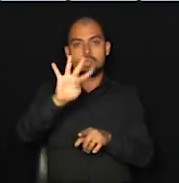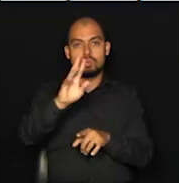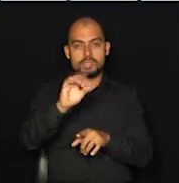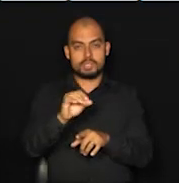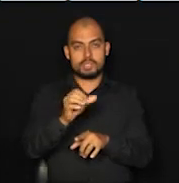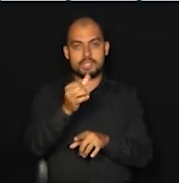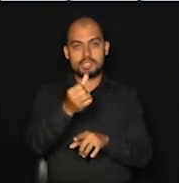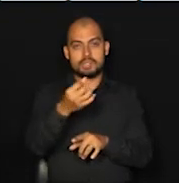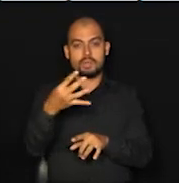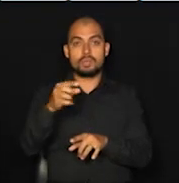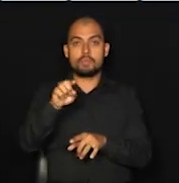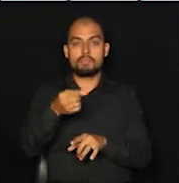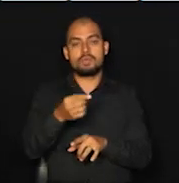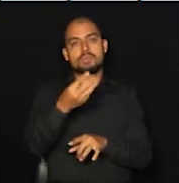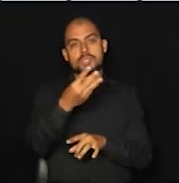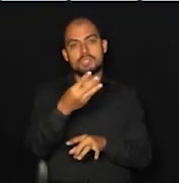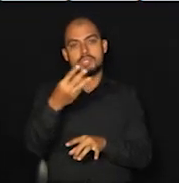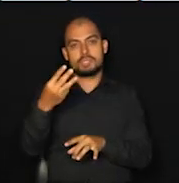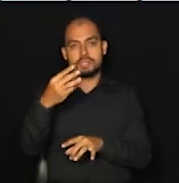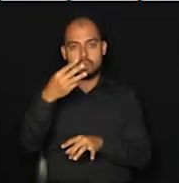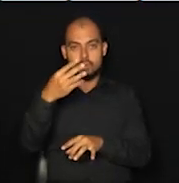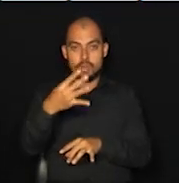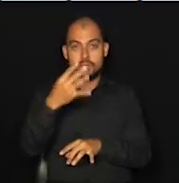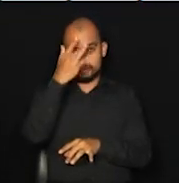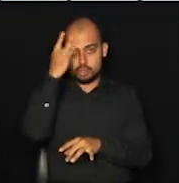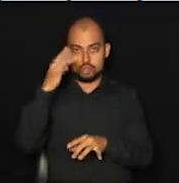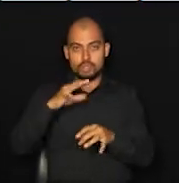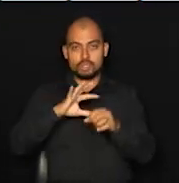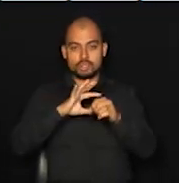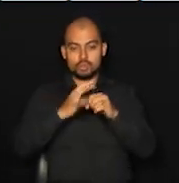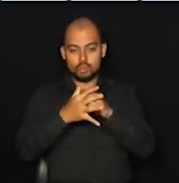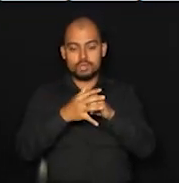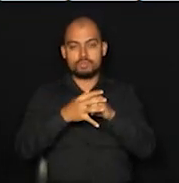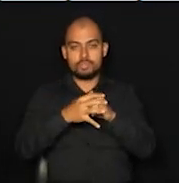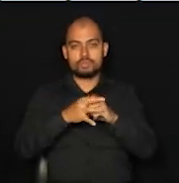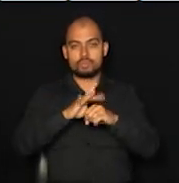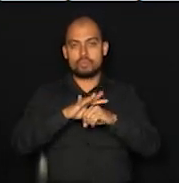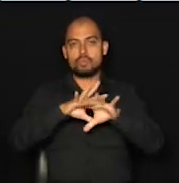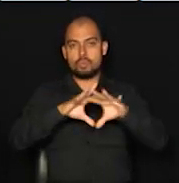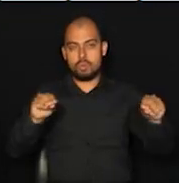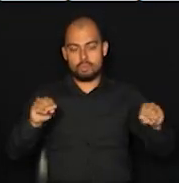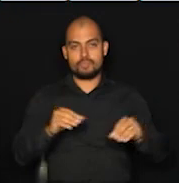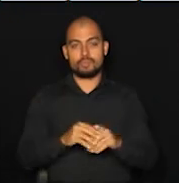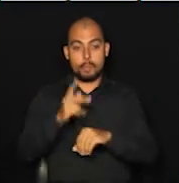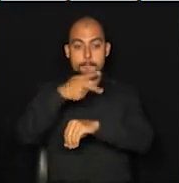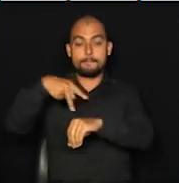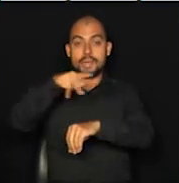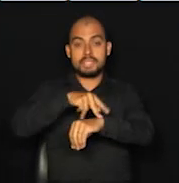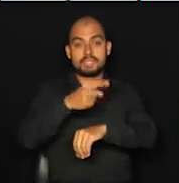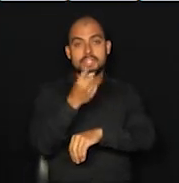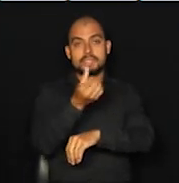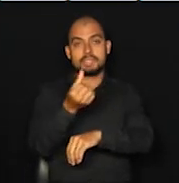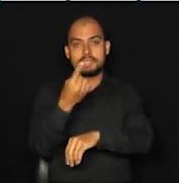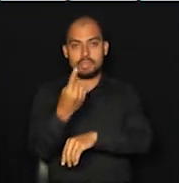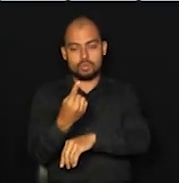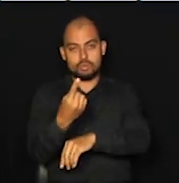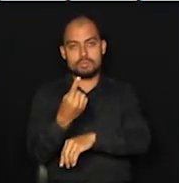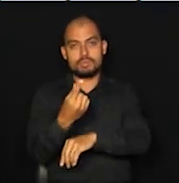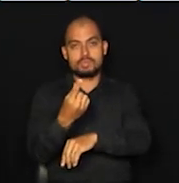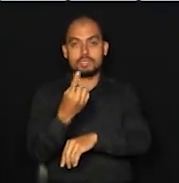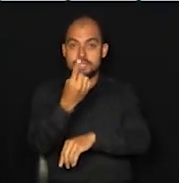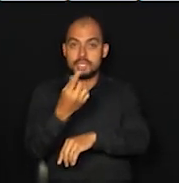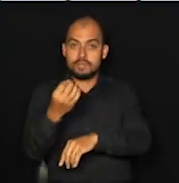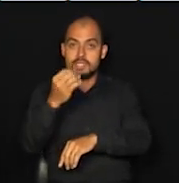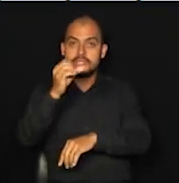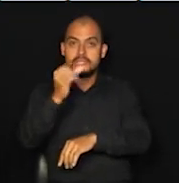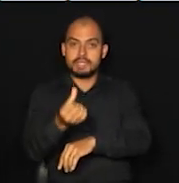.334 pessoas recuperadas da doença. No país, 161.106 pessoas